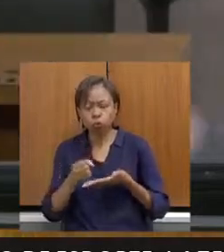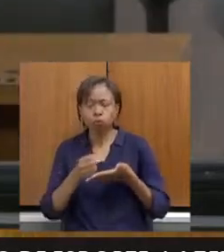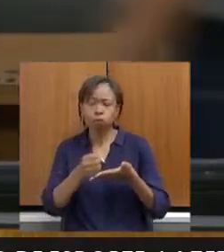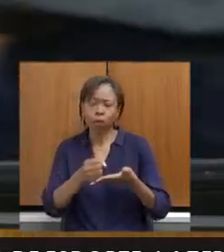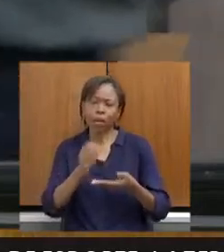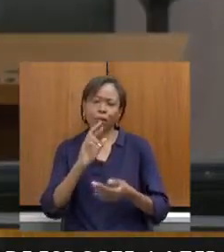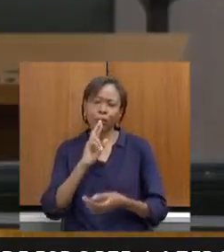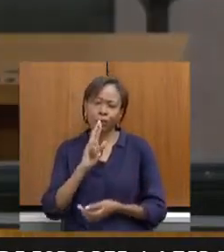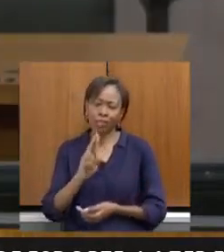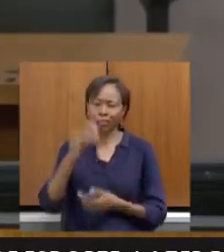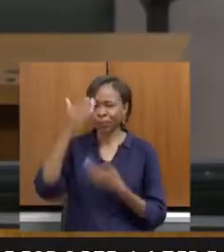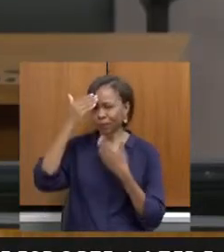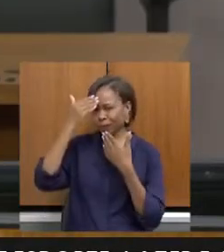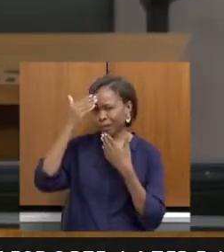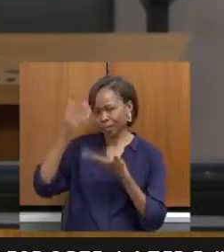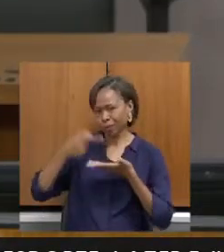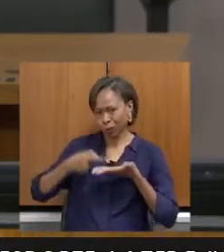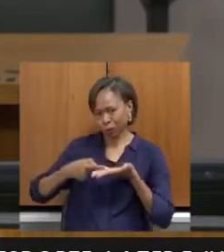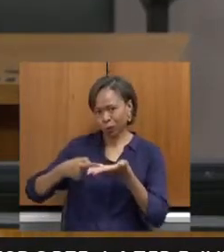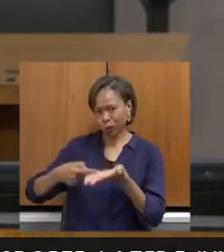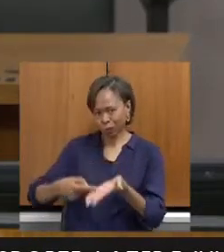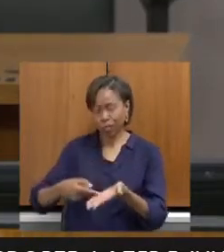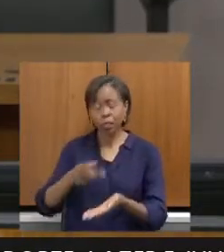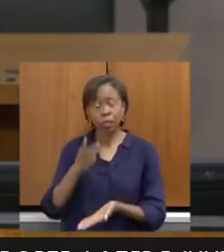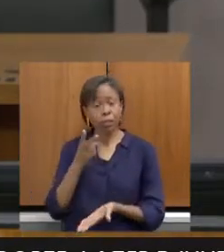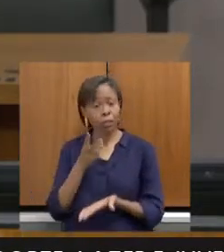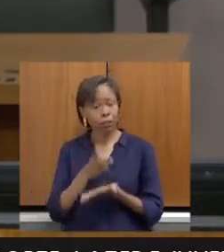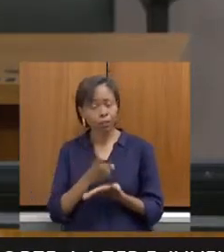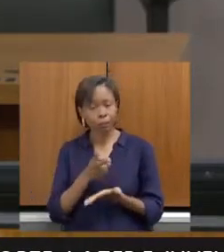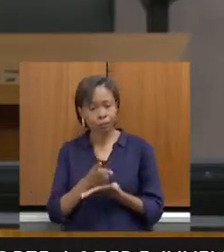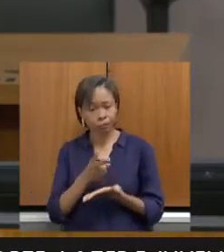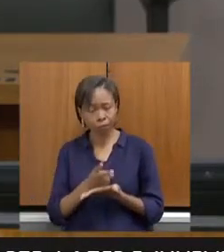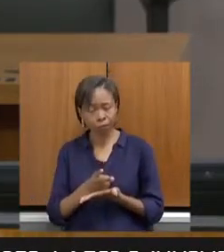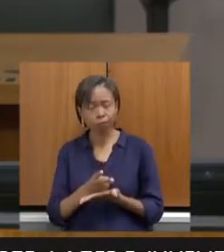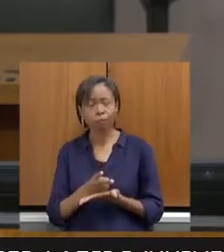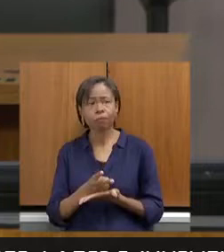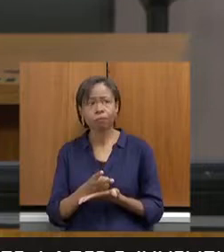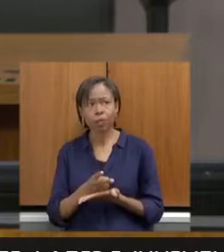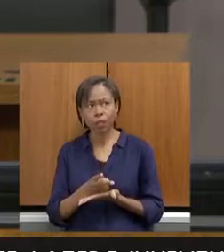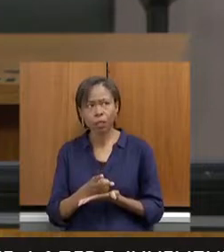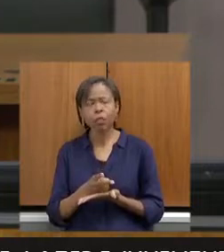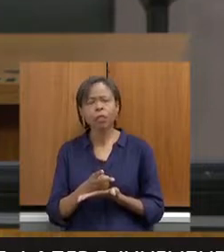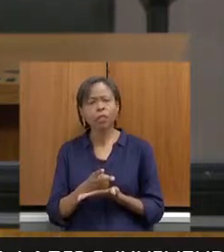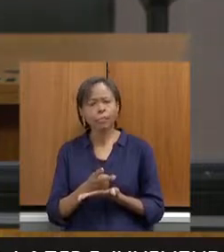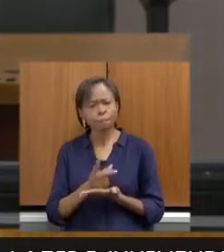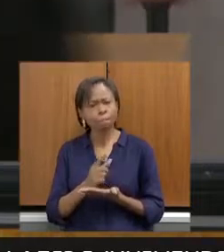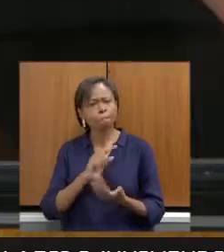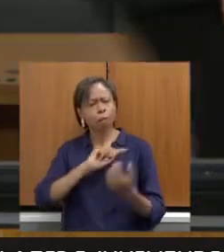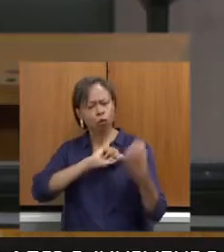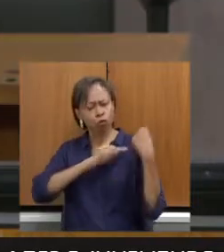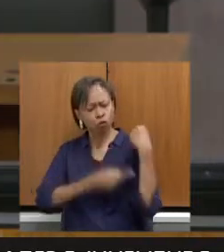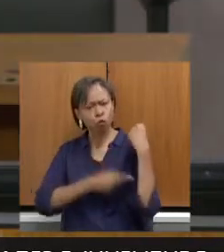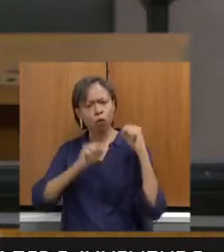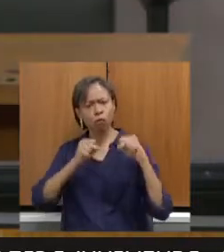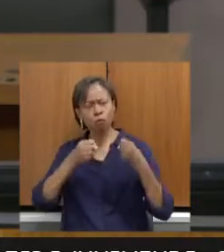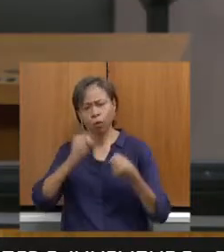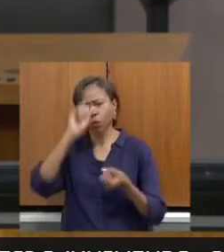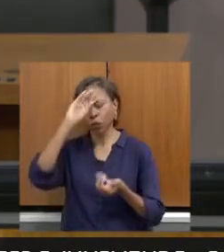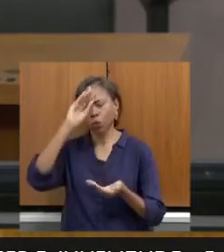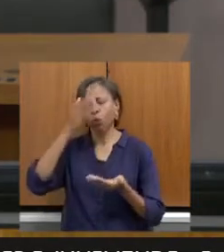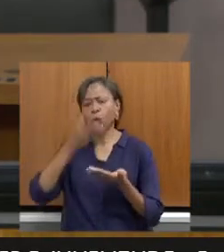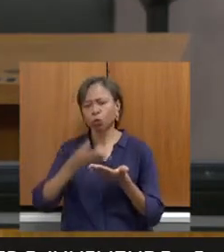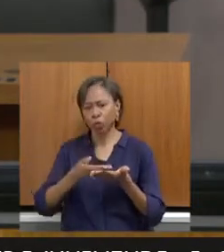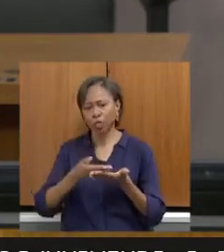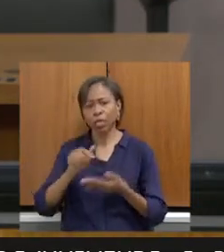muito obrigado pelo convite aí. E sempre tivemos força e confiança da